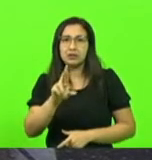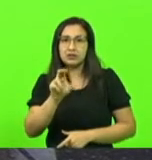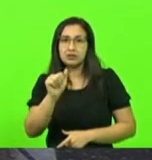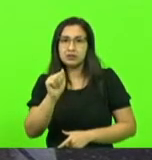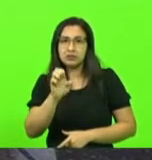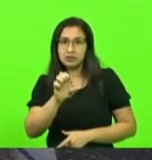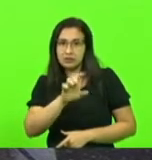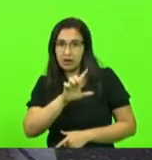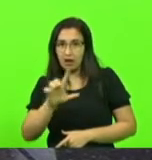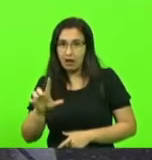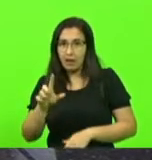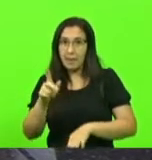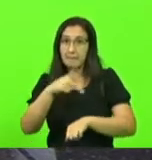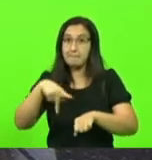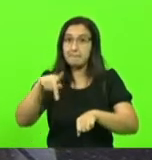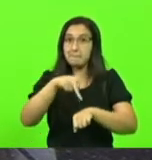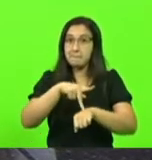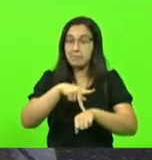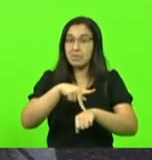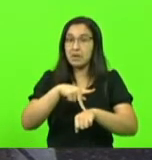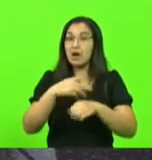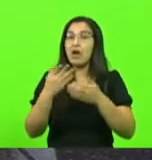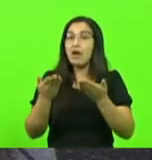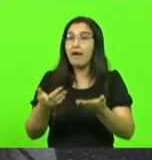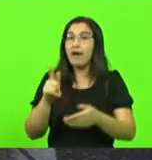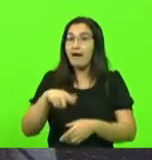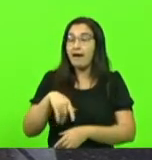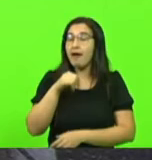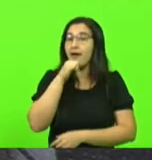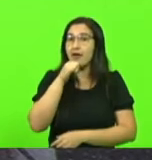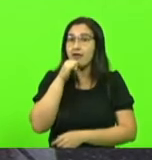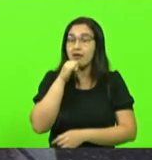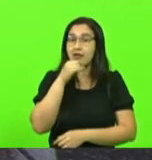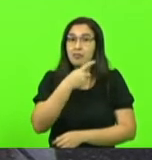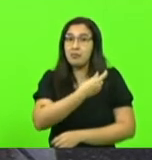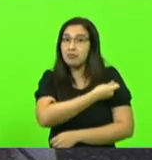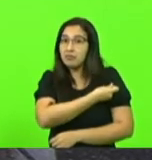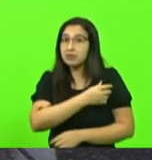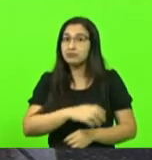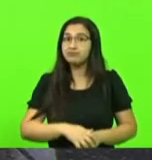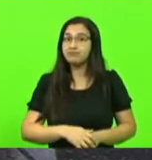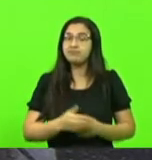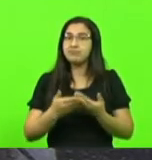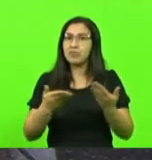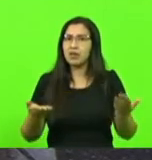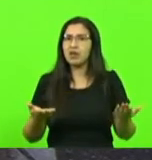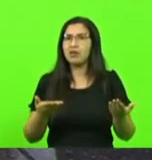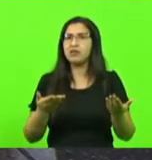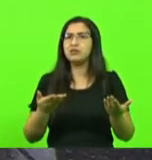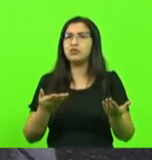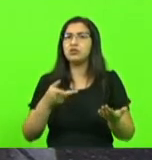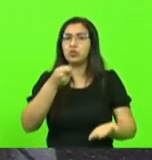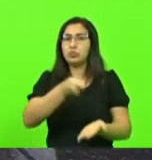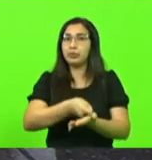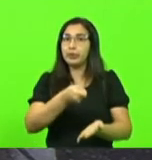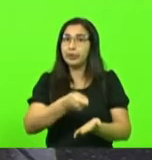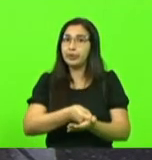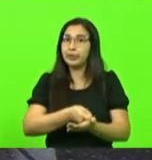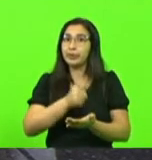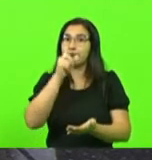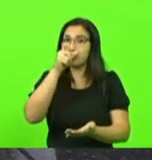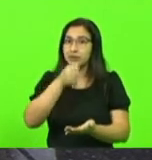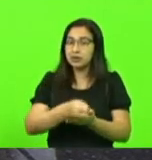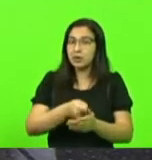Um dos países, exemplo, em vacinação, que adotou esta medida em